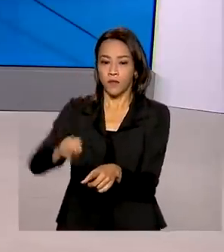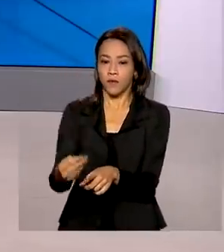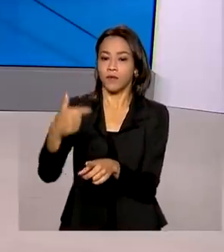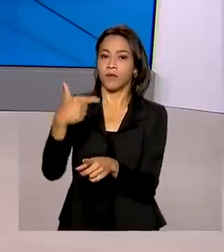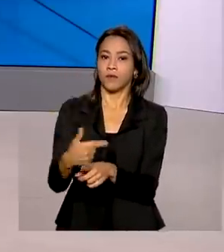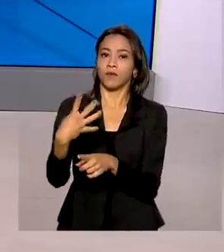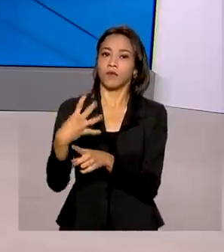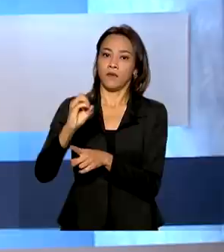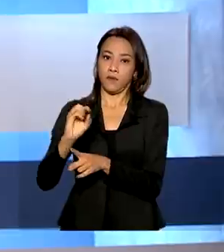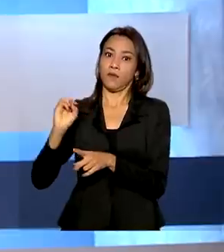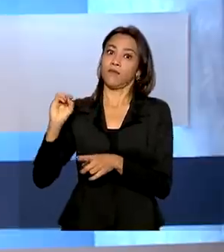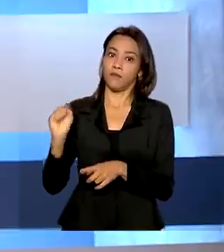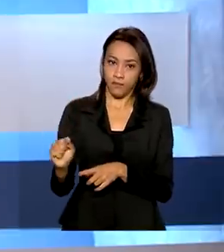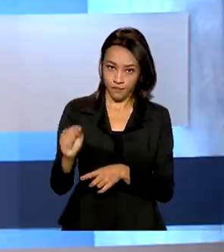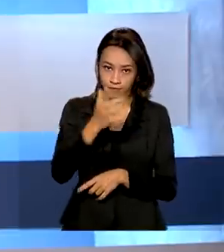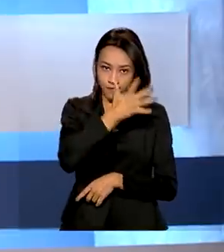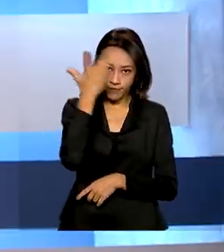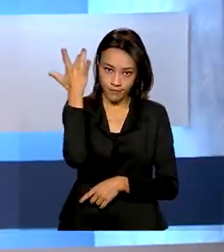pessoas.